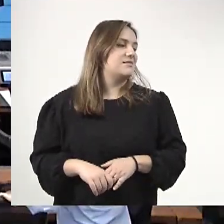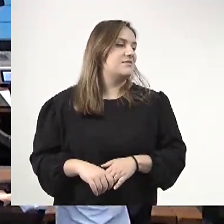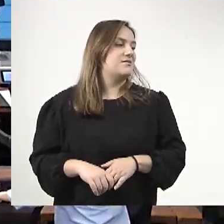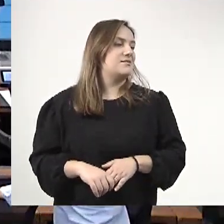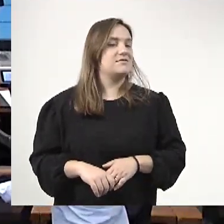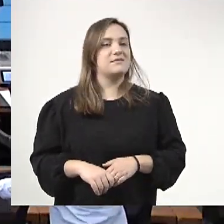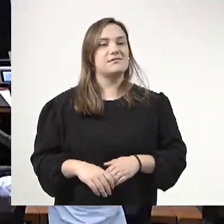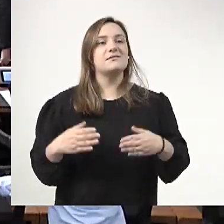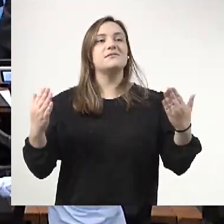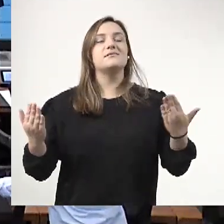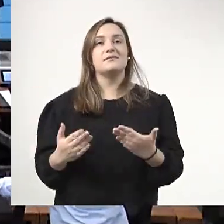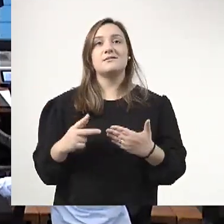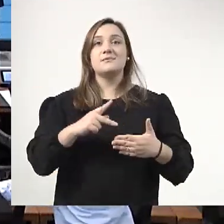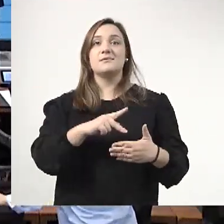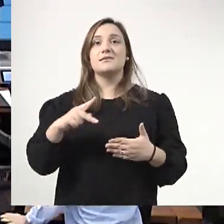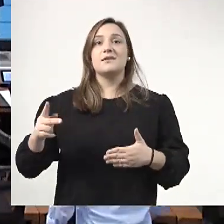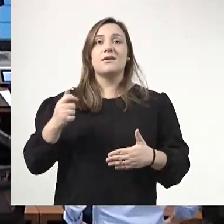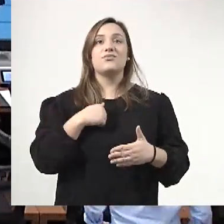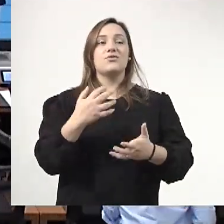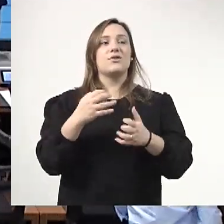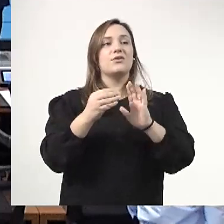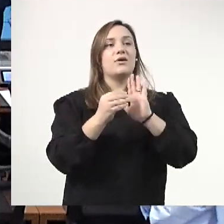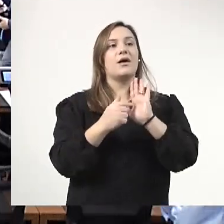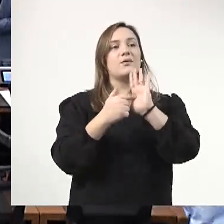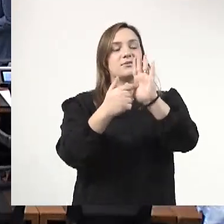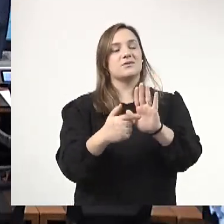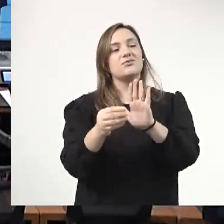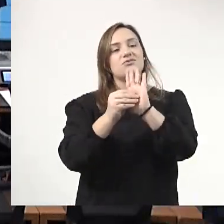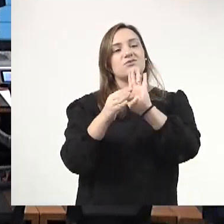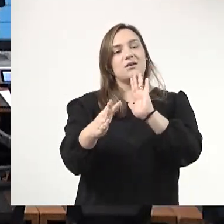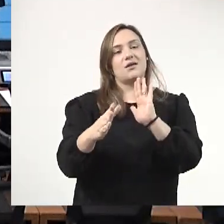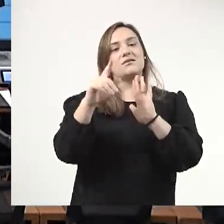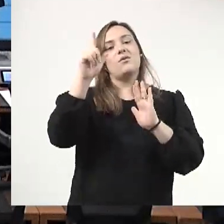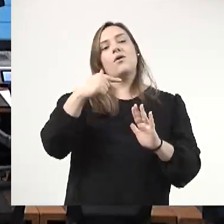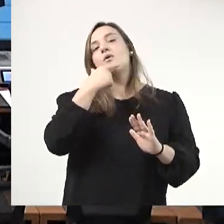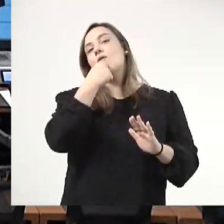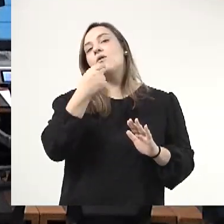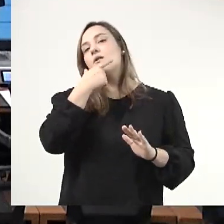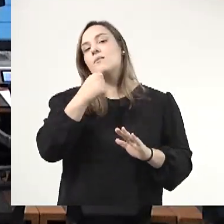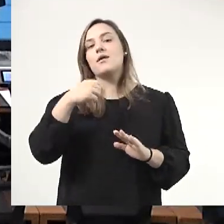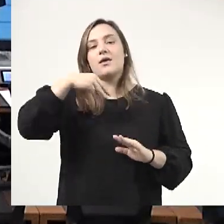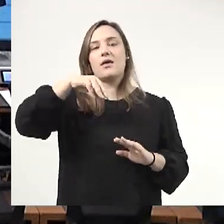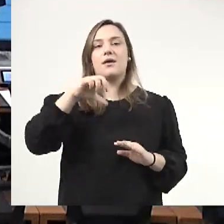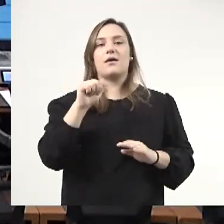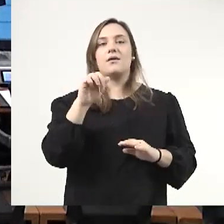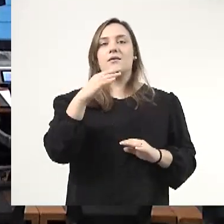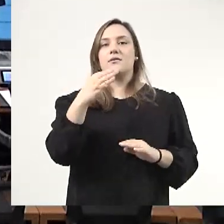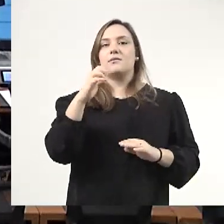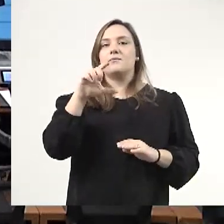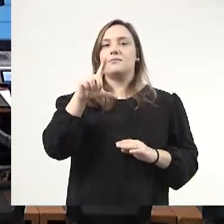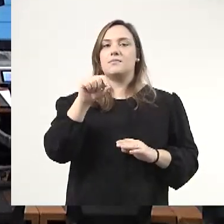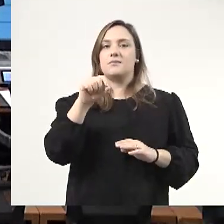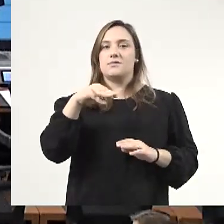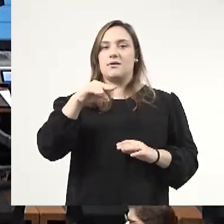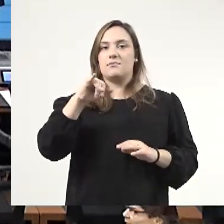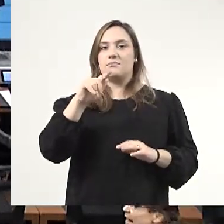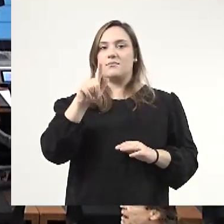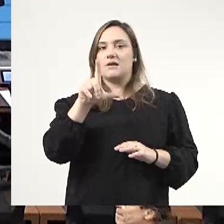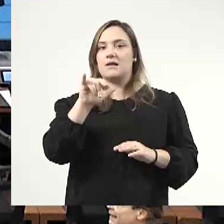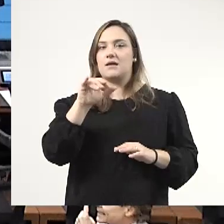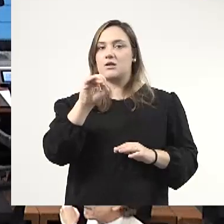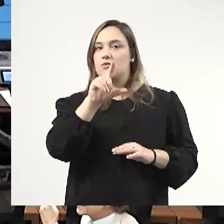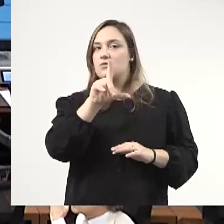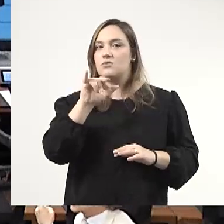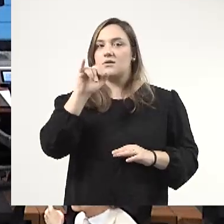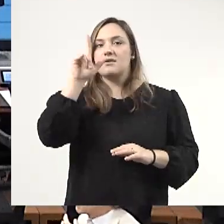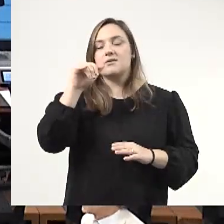Senhor Presidente, quero apresentar uma indicação deste poder ao Excelentíssimo Senhor Marcelo Miglioli, Secretário Municipal